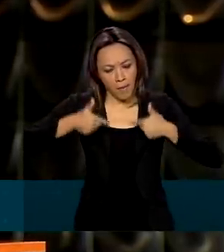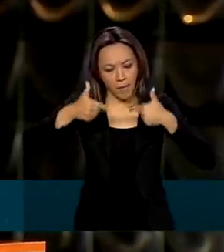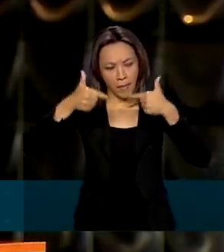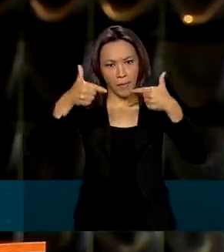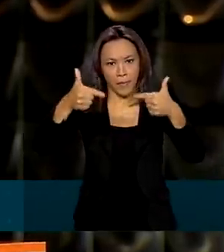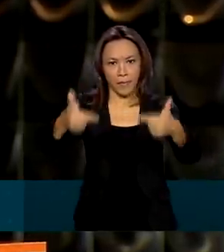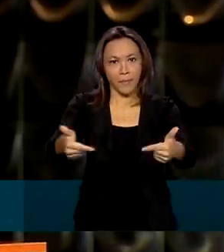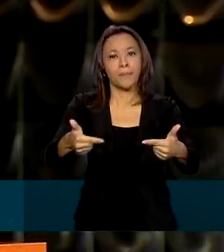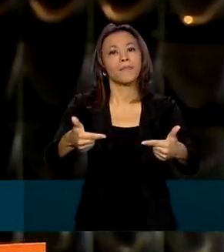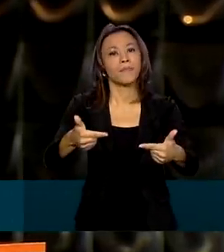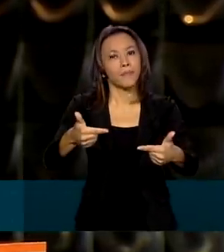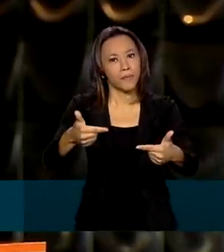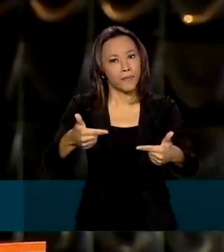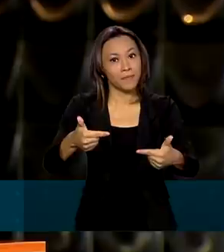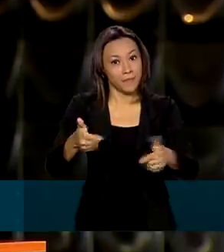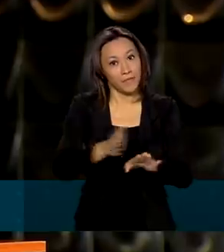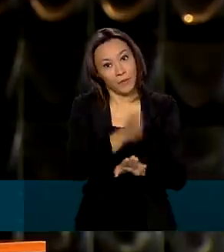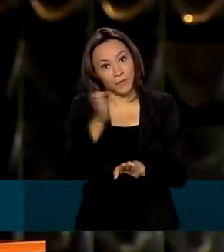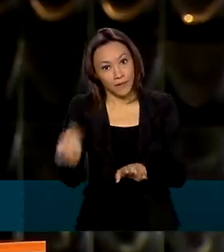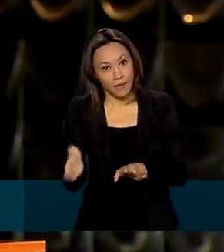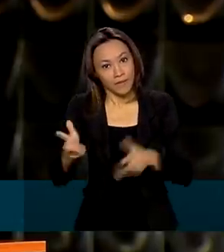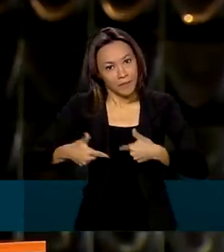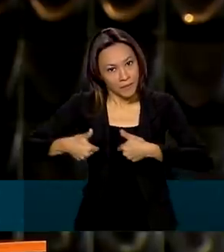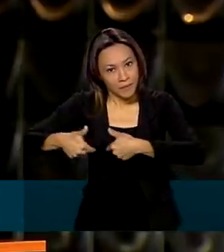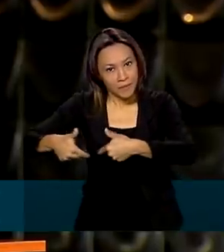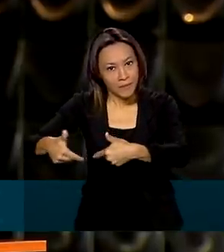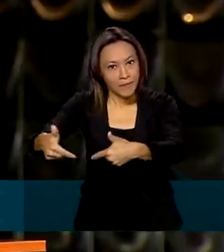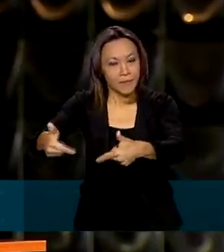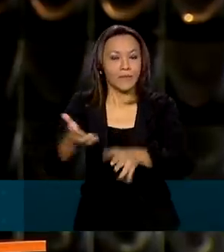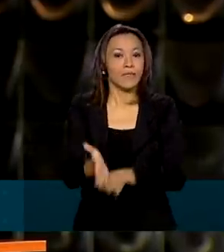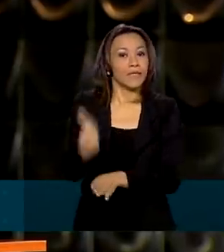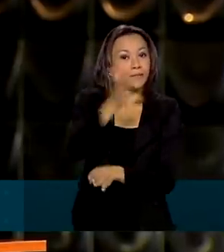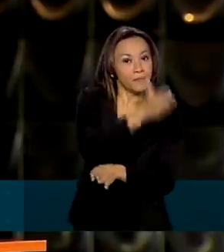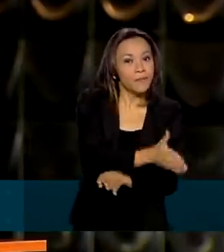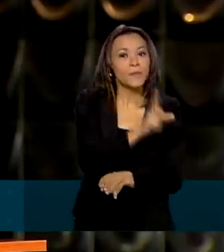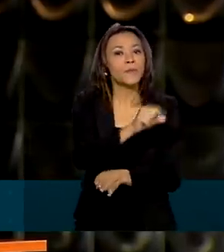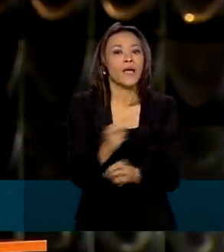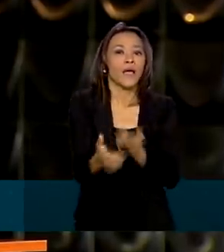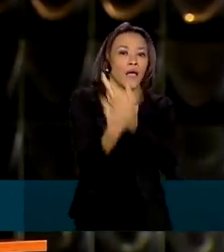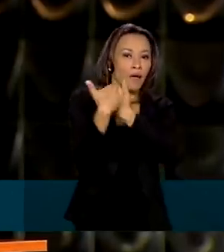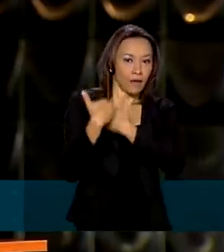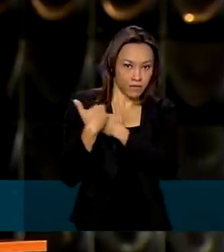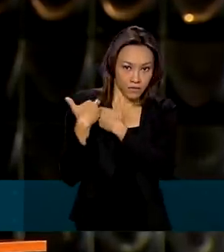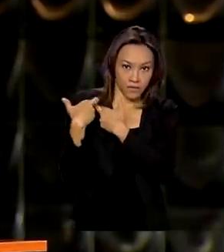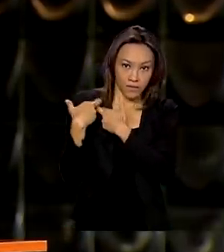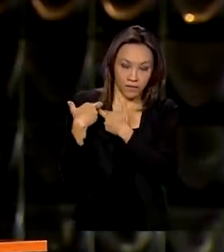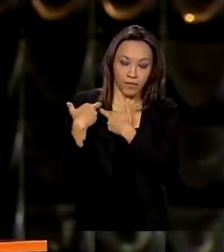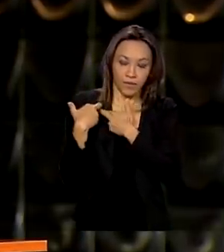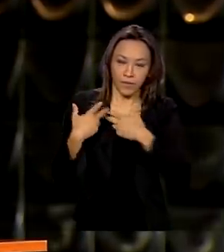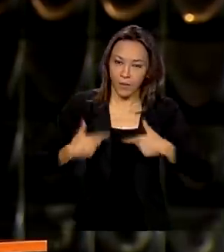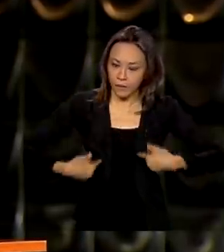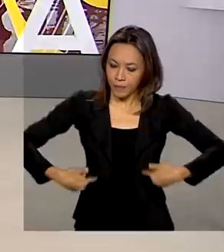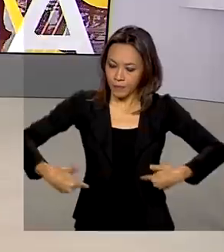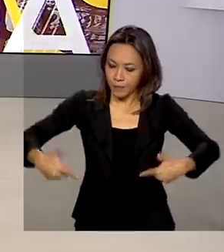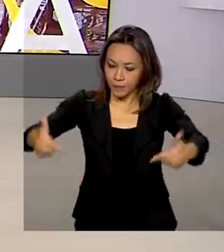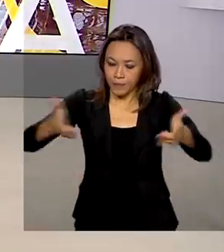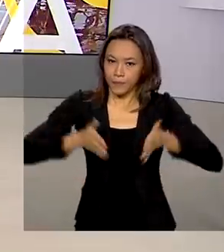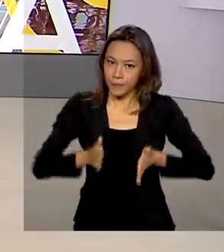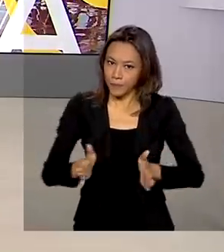de um lado e pela responsabilidade de outro lado.